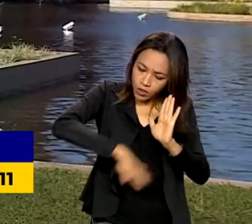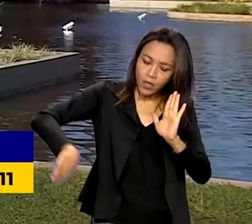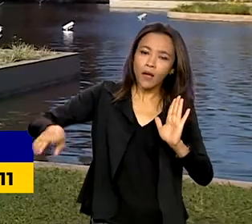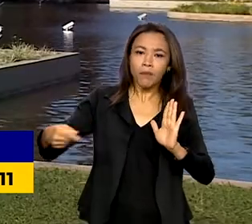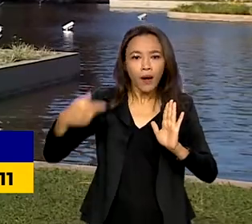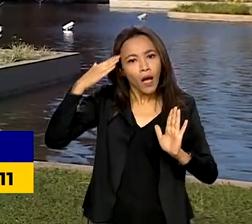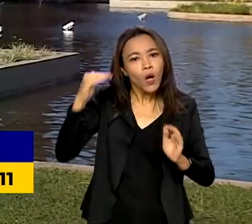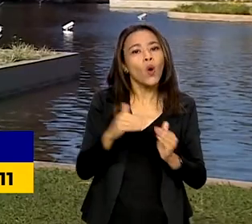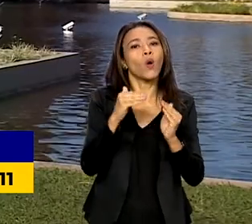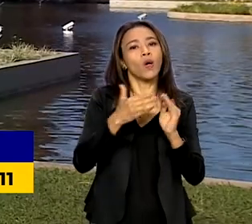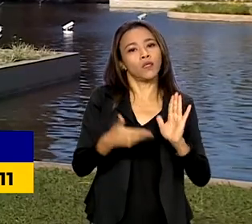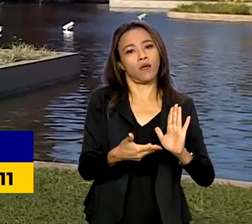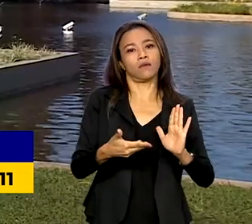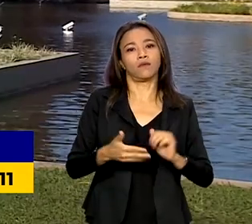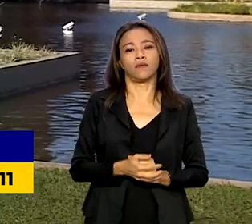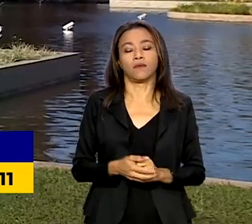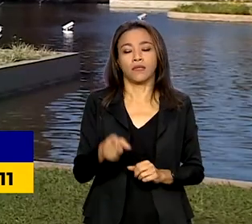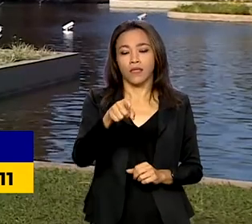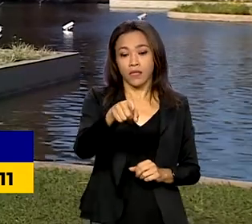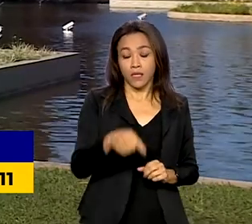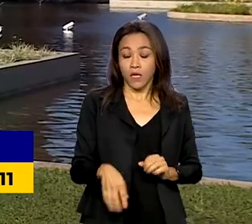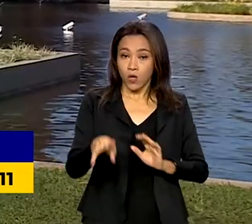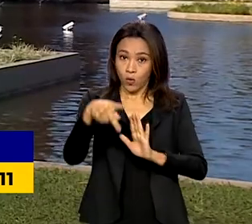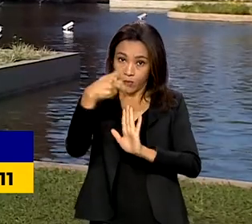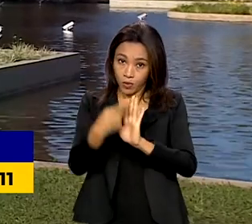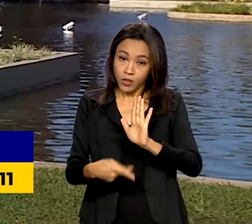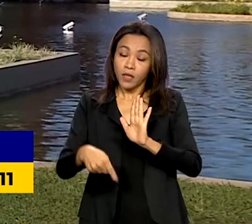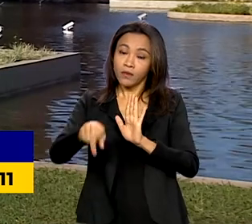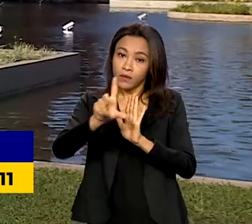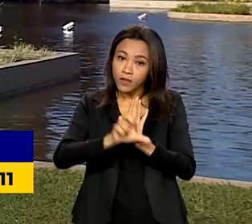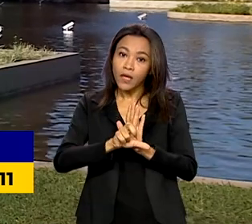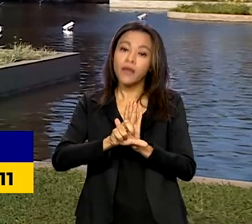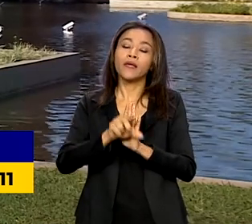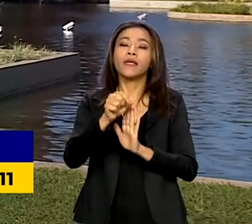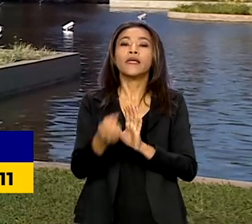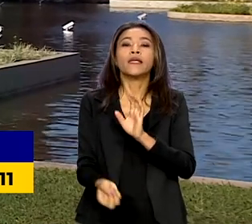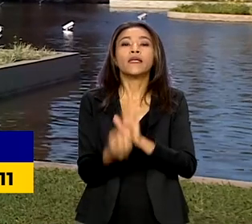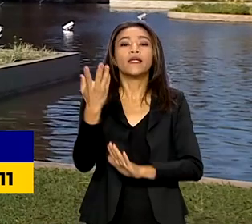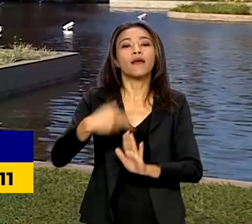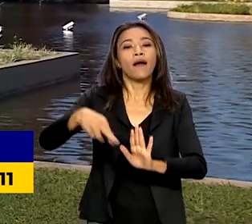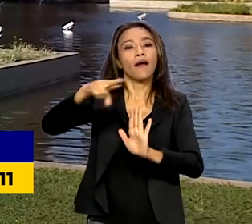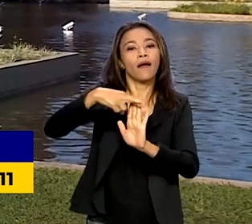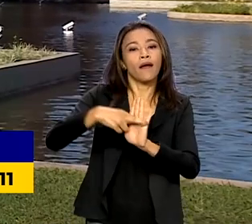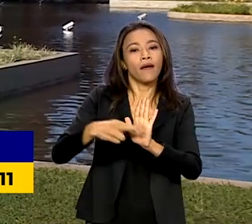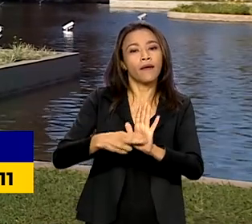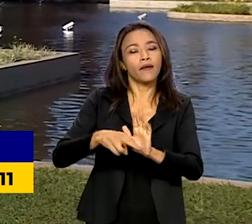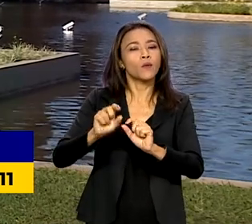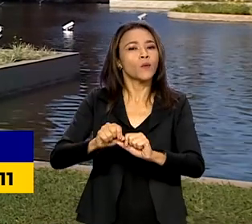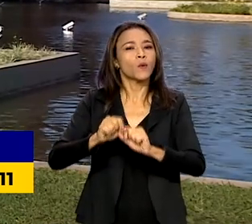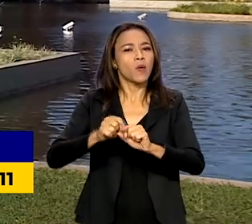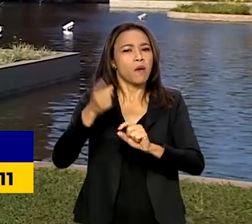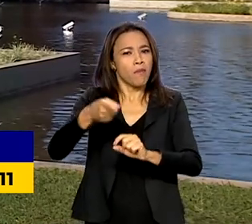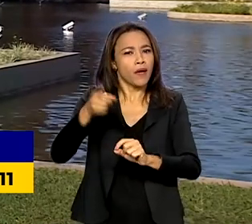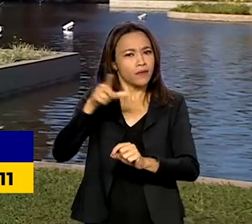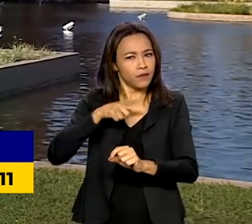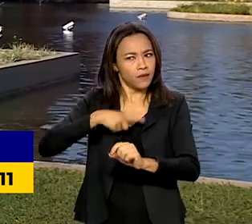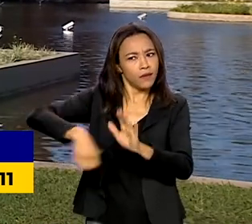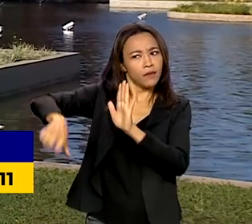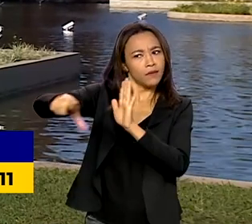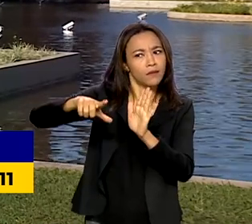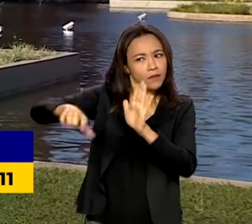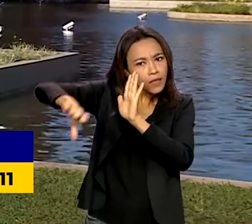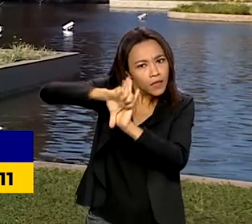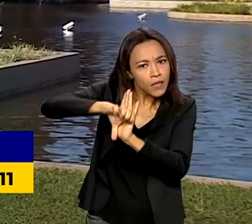favor. O projeto de lei 2630 cria regras para criminalizar a divulgação de conteúdo falso